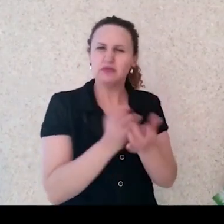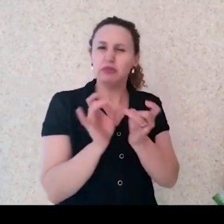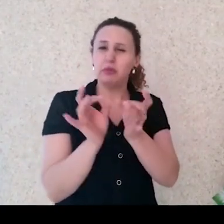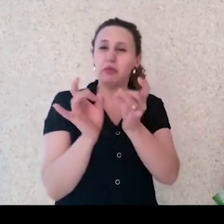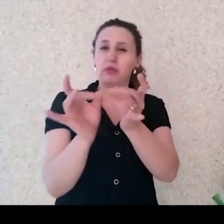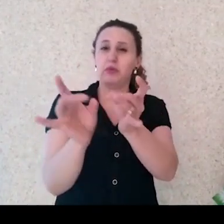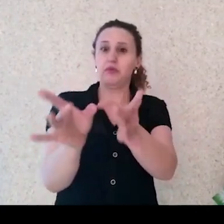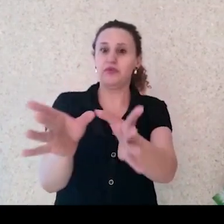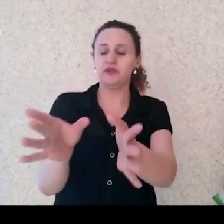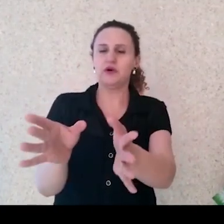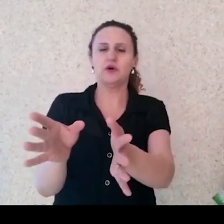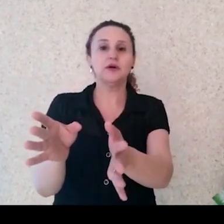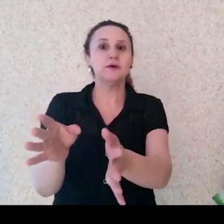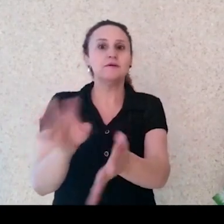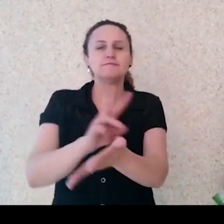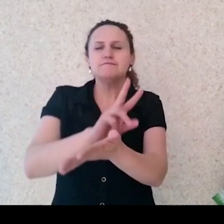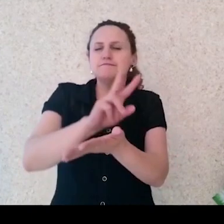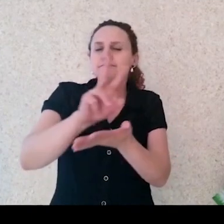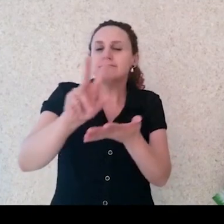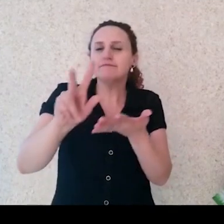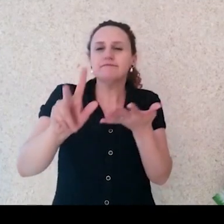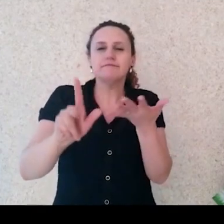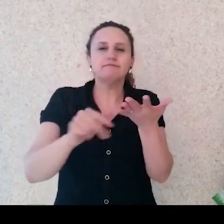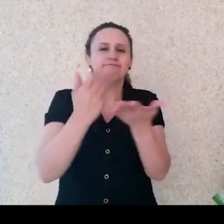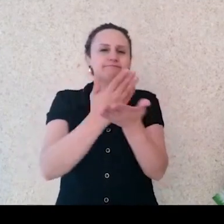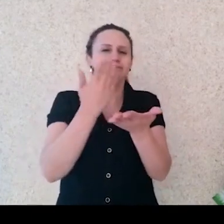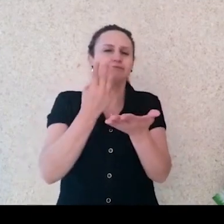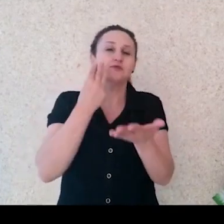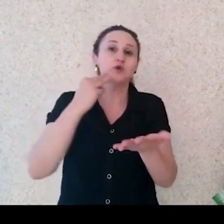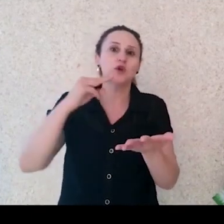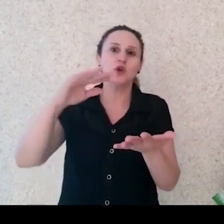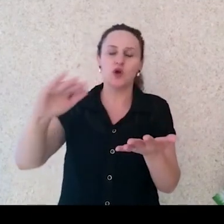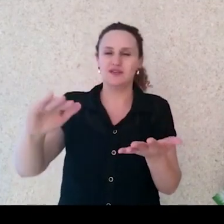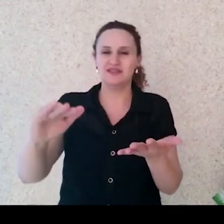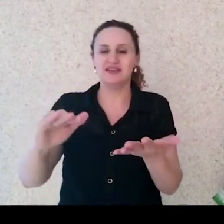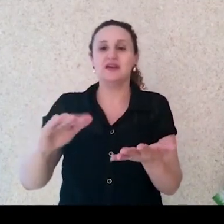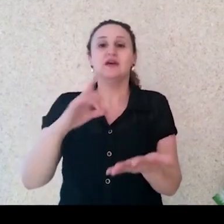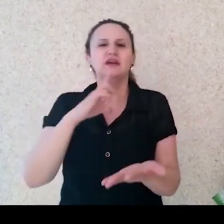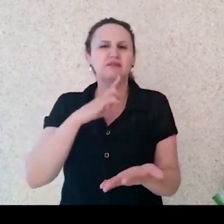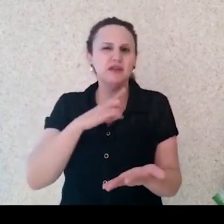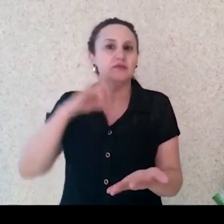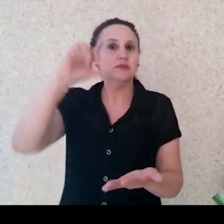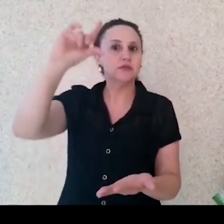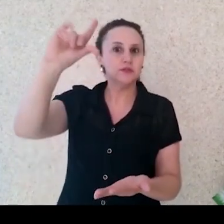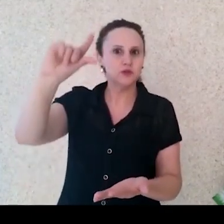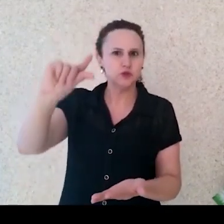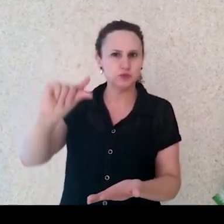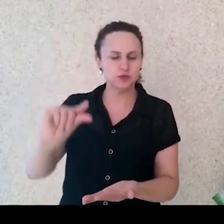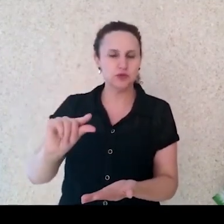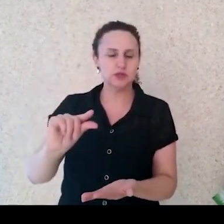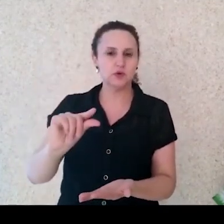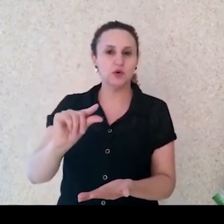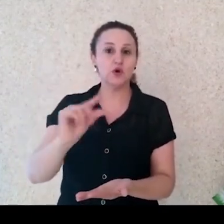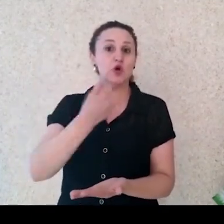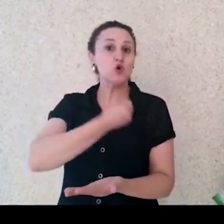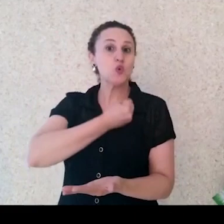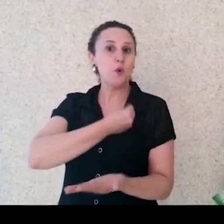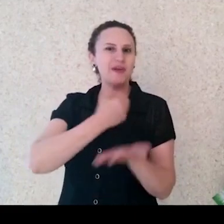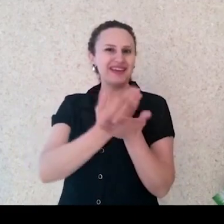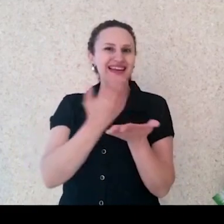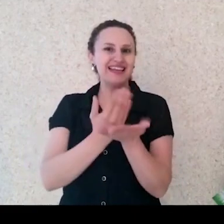41 milhões de reais. Então, a gente percebe aí que houve também uma diminuição no número de livros